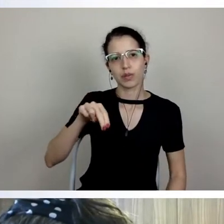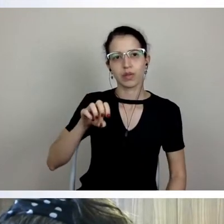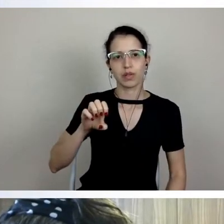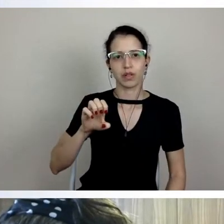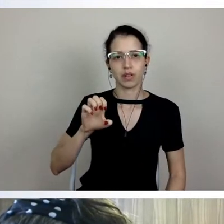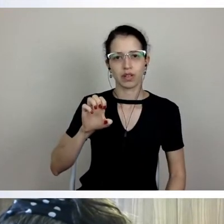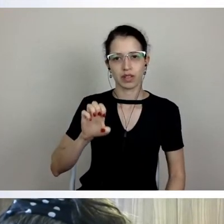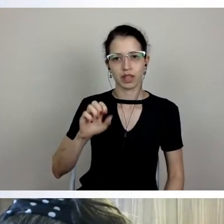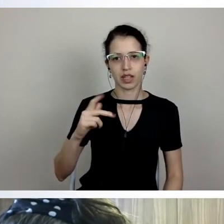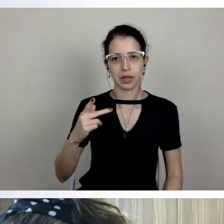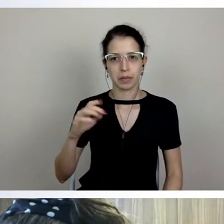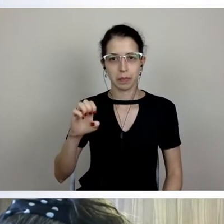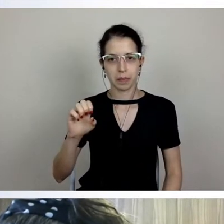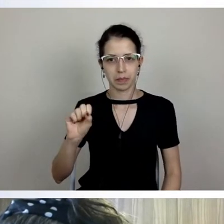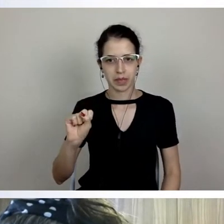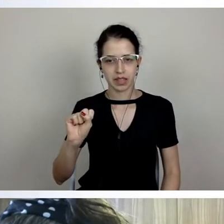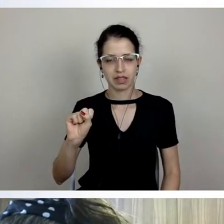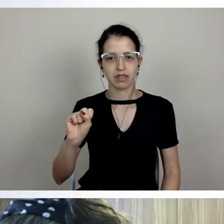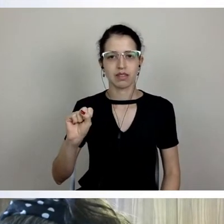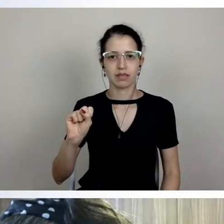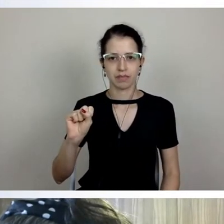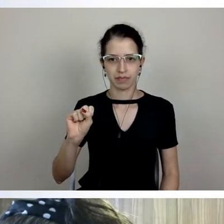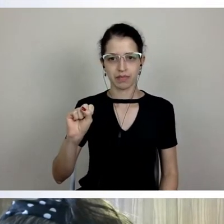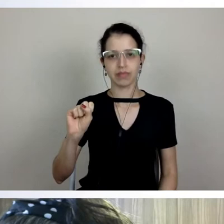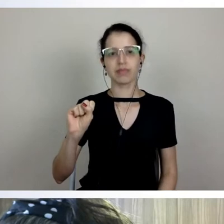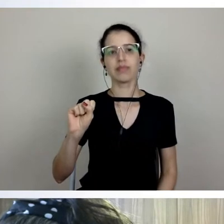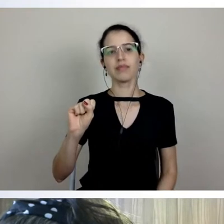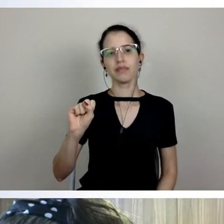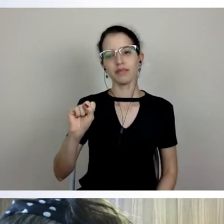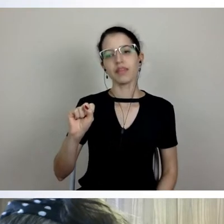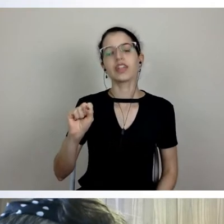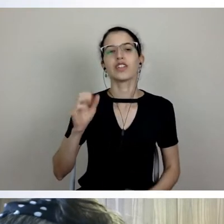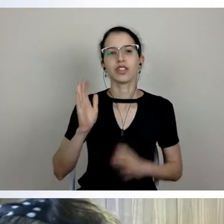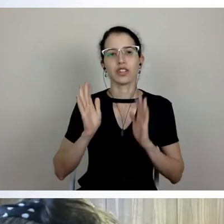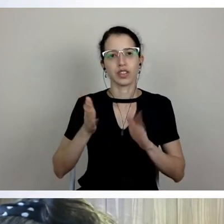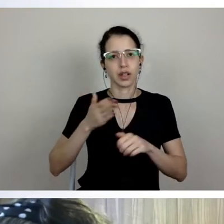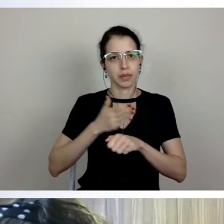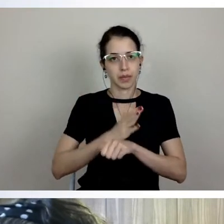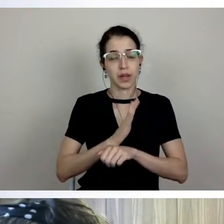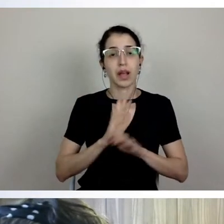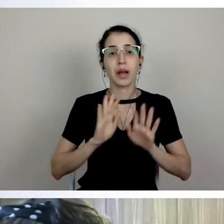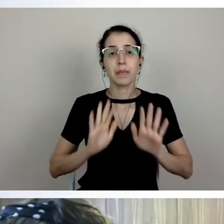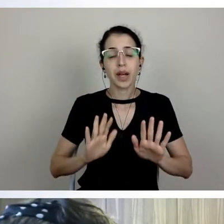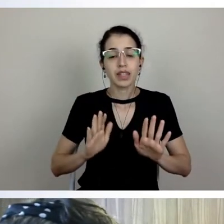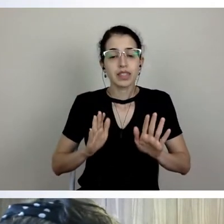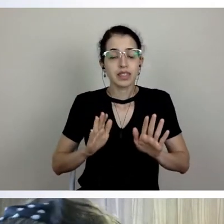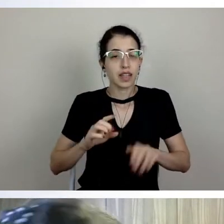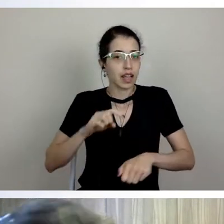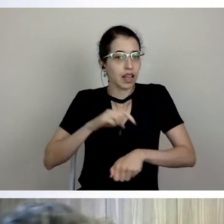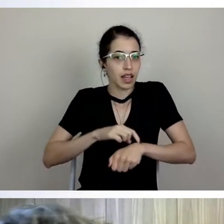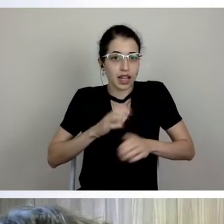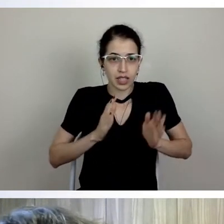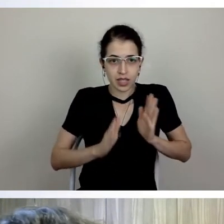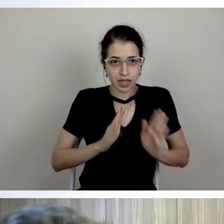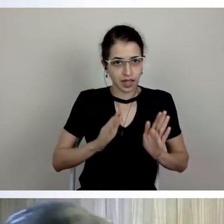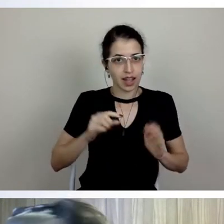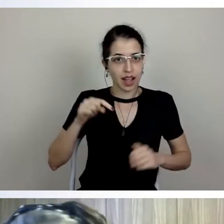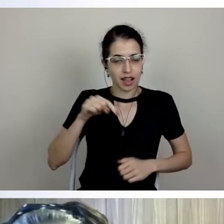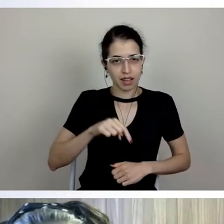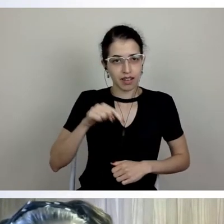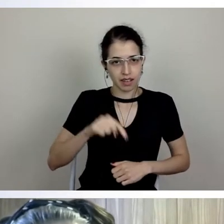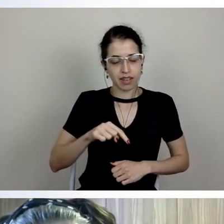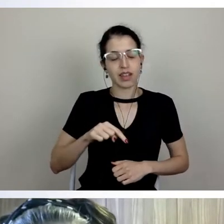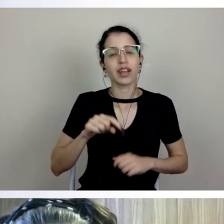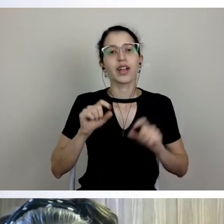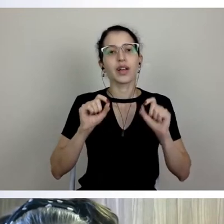vigilância, nós ainda, nesse momento, mais prioritarmos é compormos o núcleo de vigilância, que a